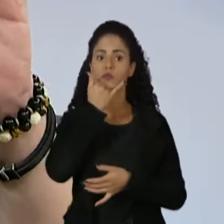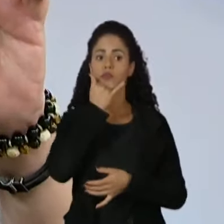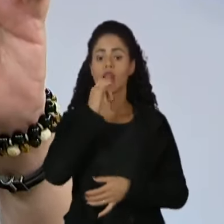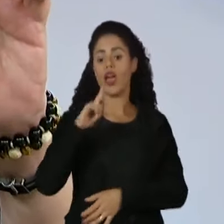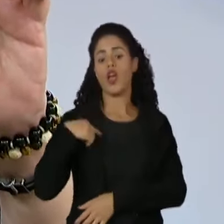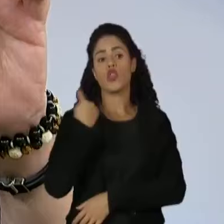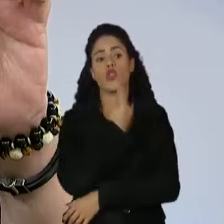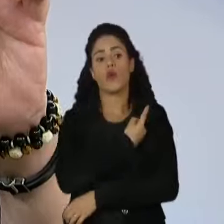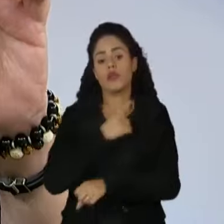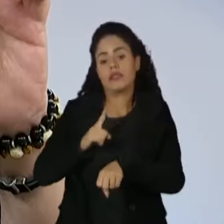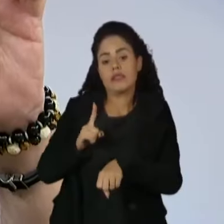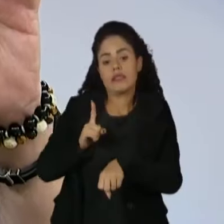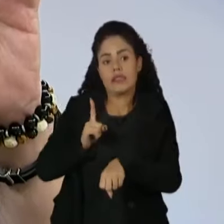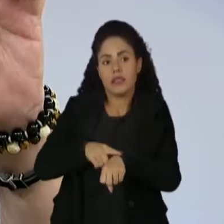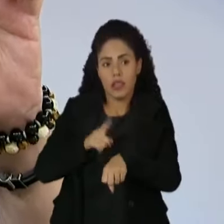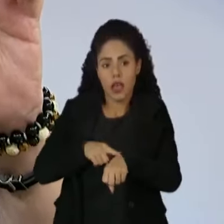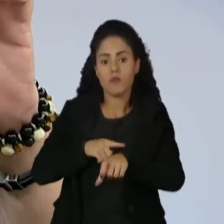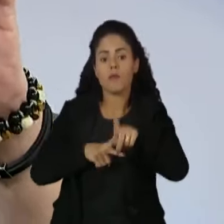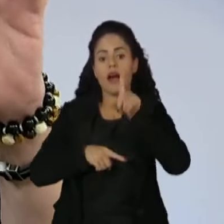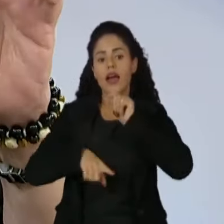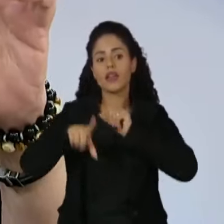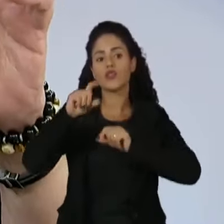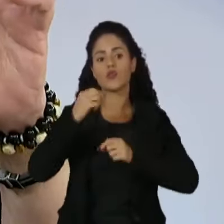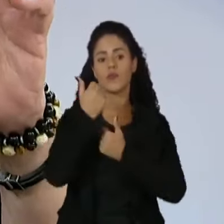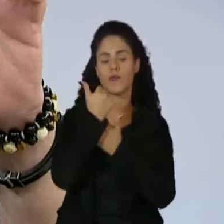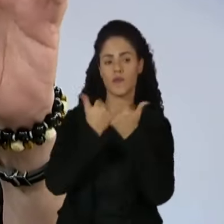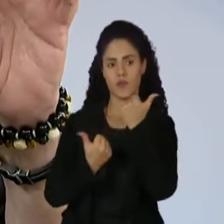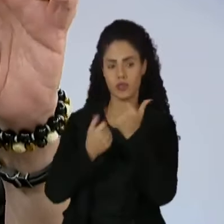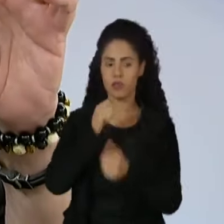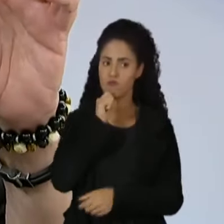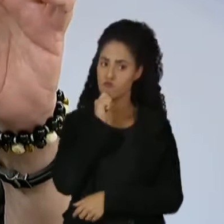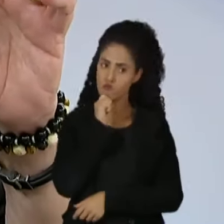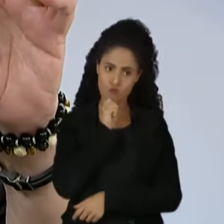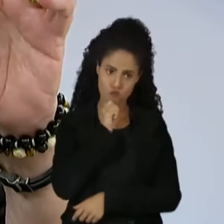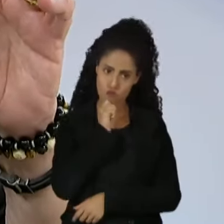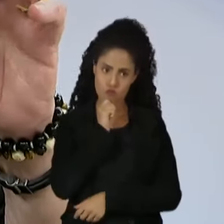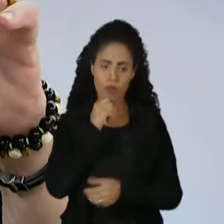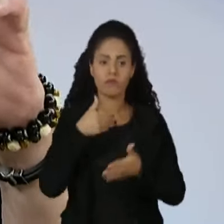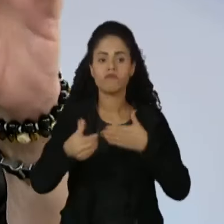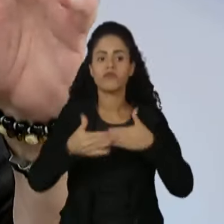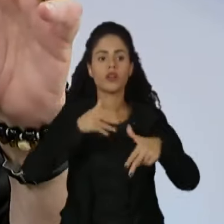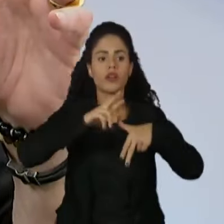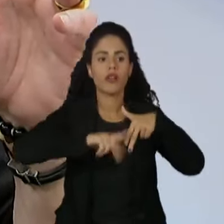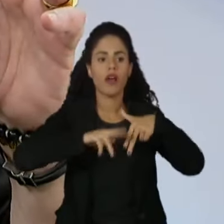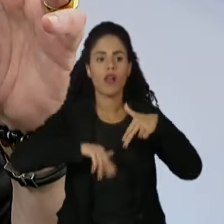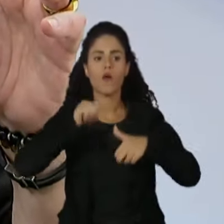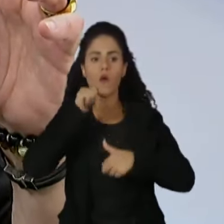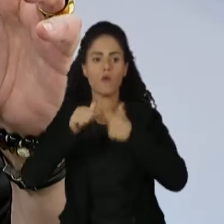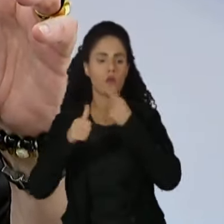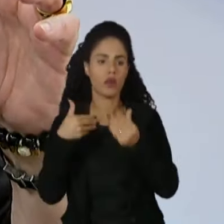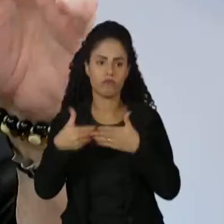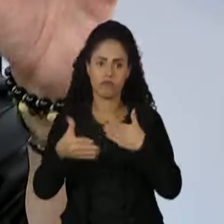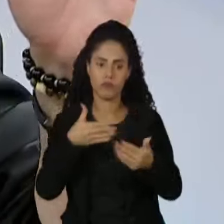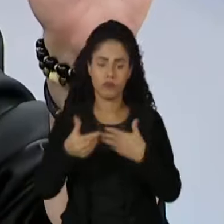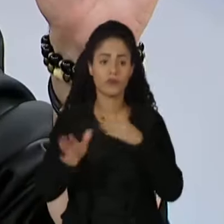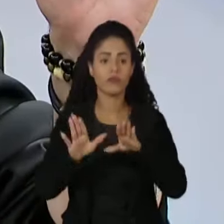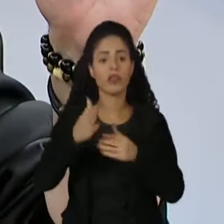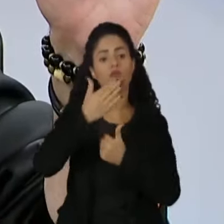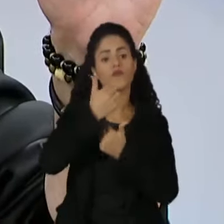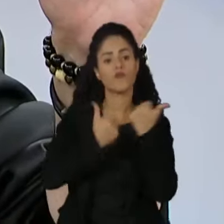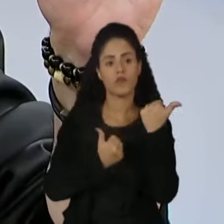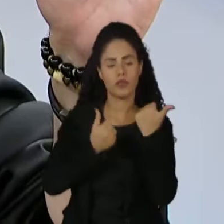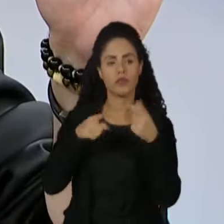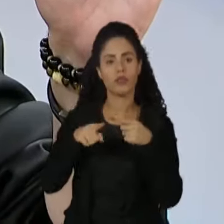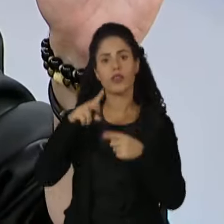tivemos tempo para escolhermos um vice, independente de gênero, seja homem ou mulher, e o vice